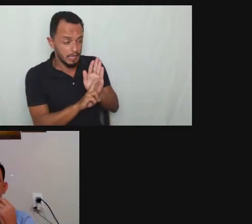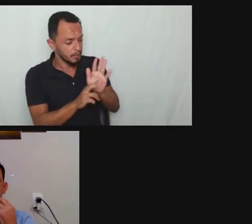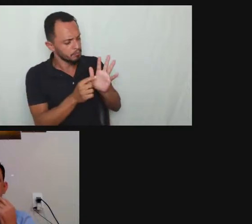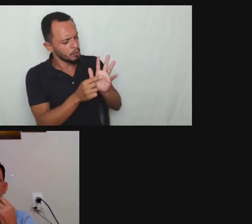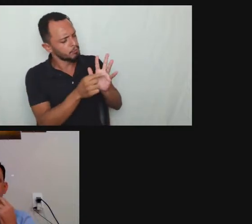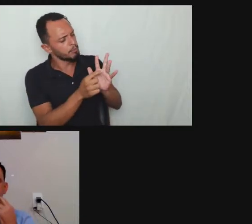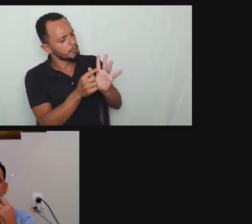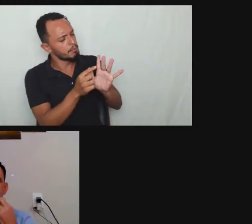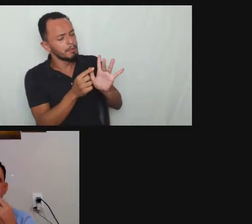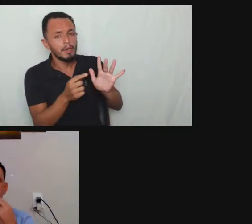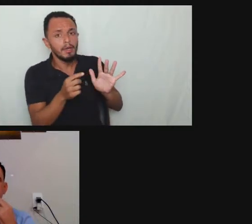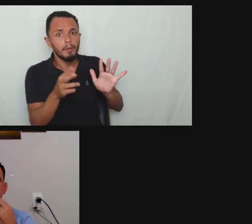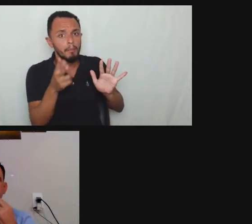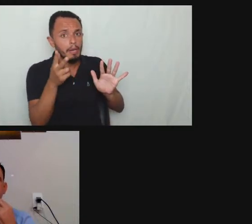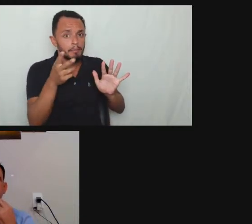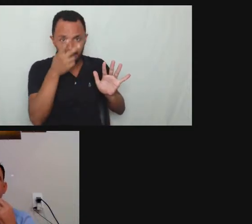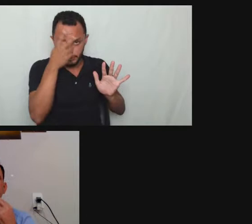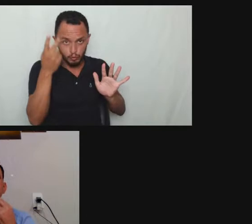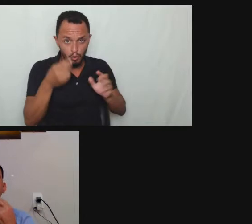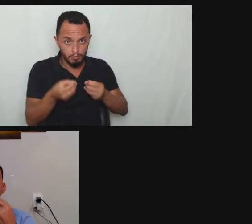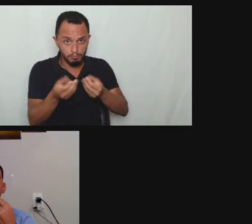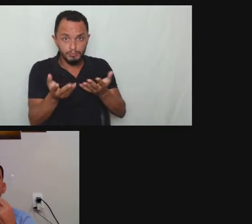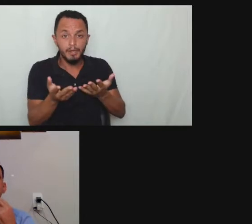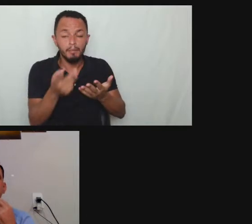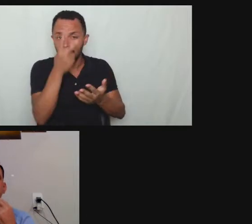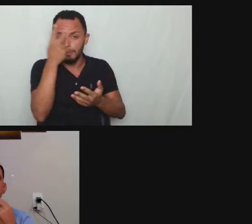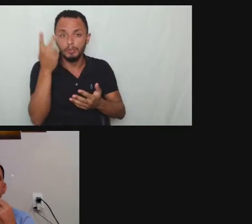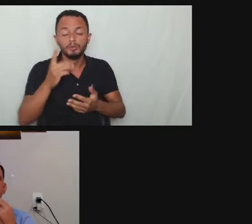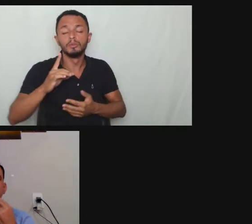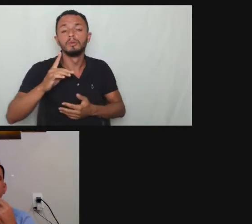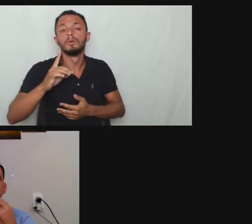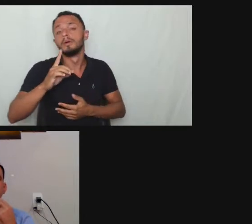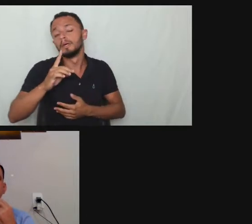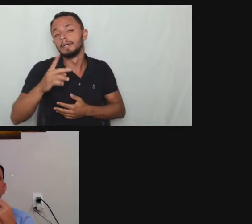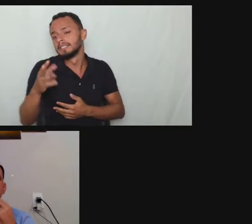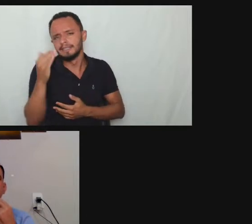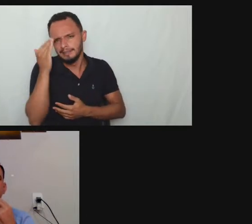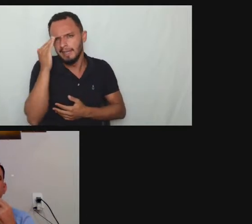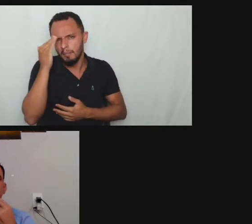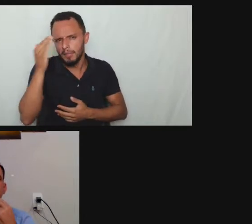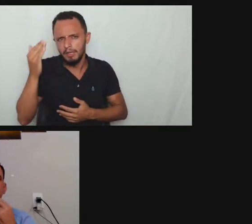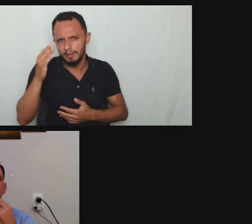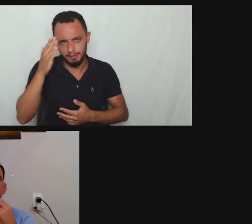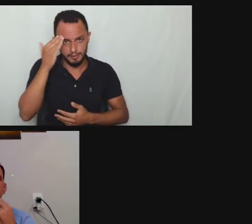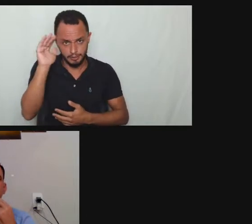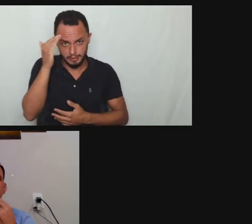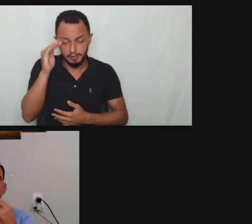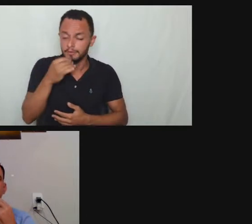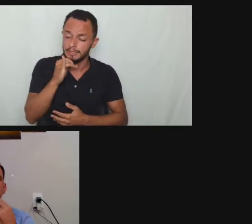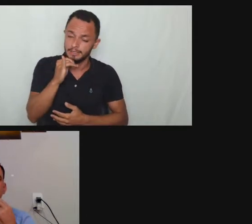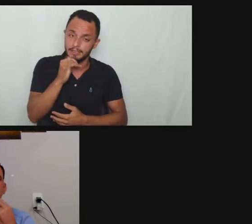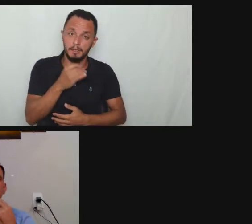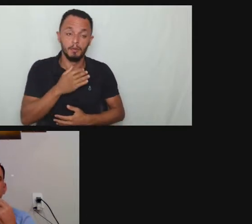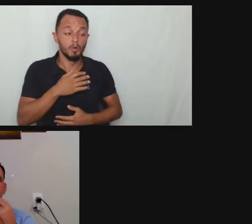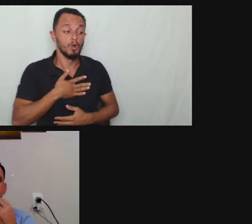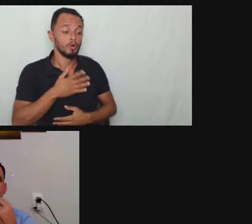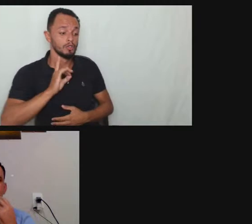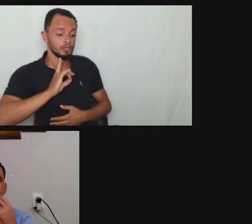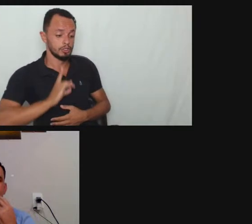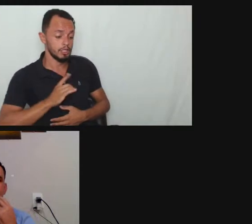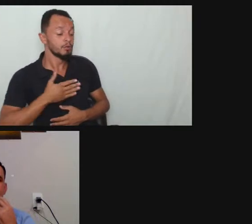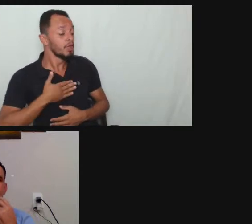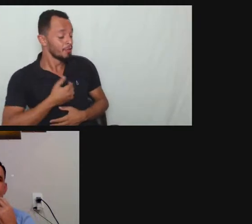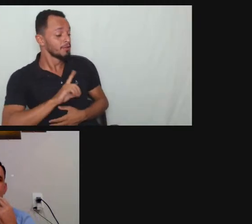saber sair anterrado para ele saber esse direito aqui eu tenho como trabalhador com deficiência